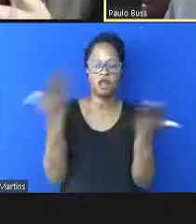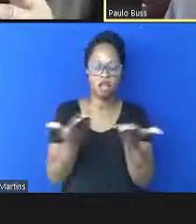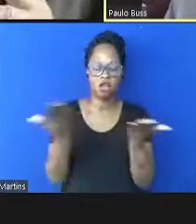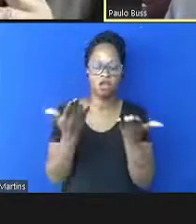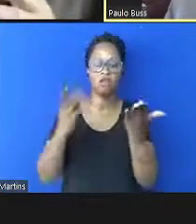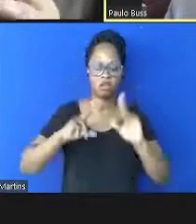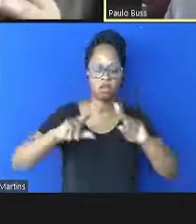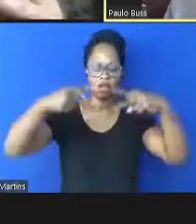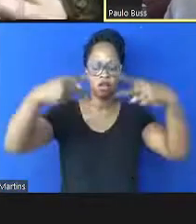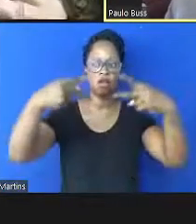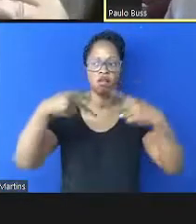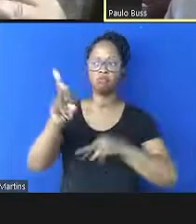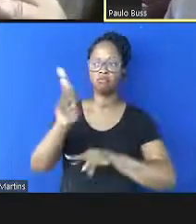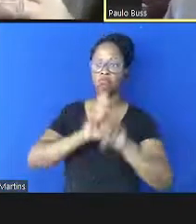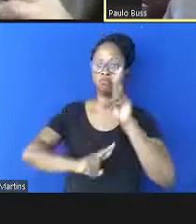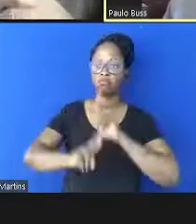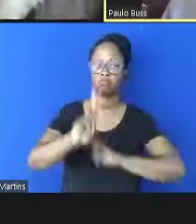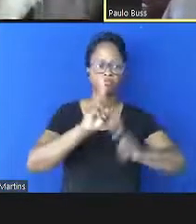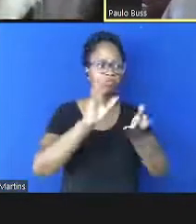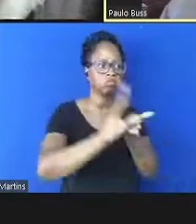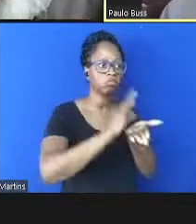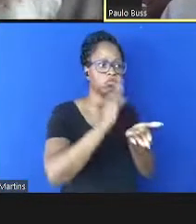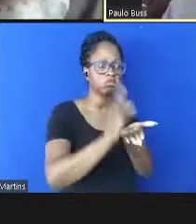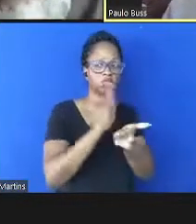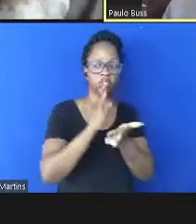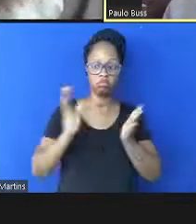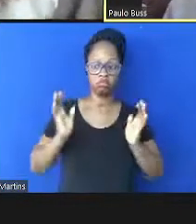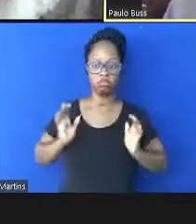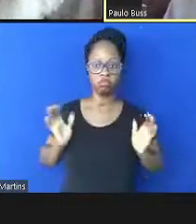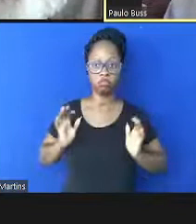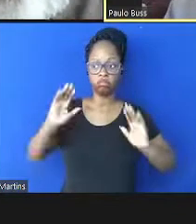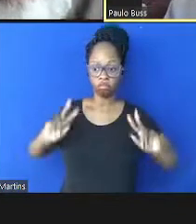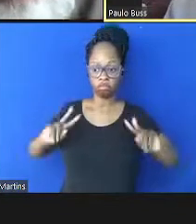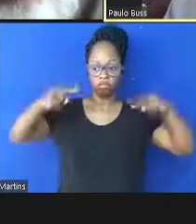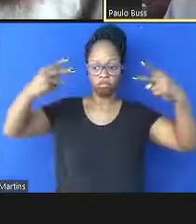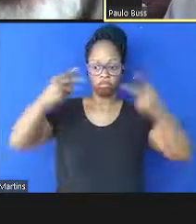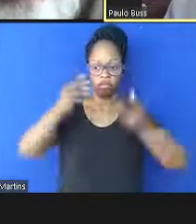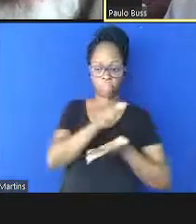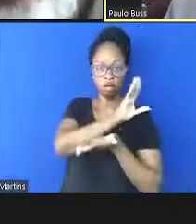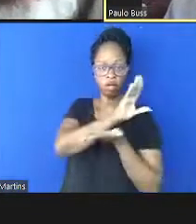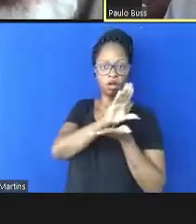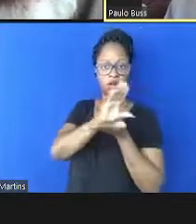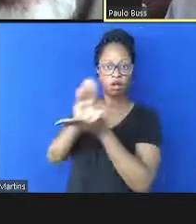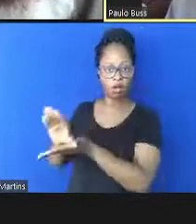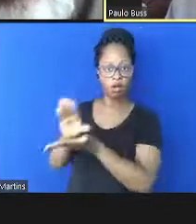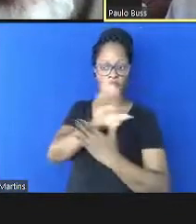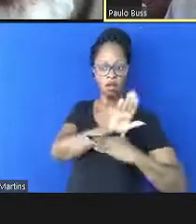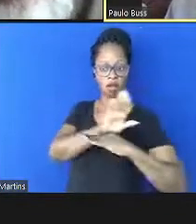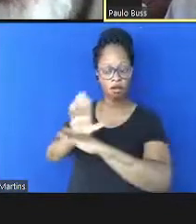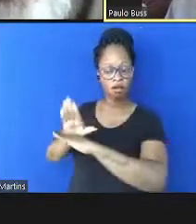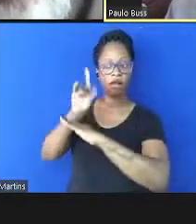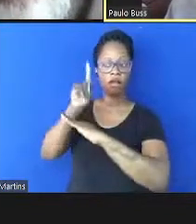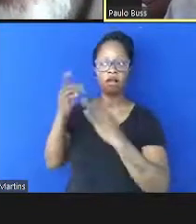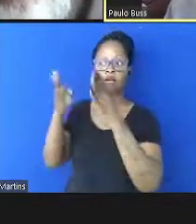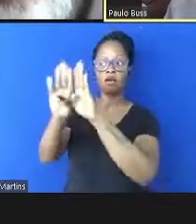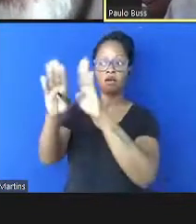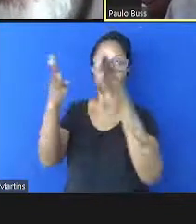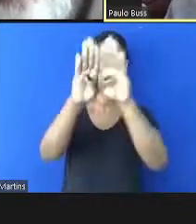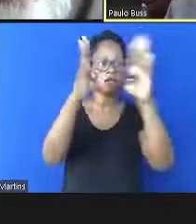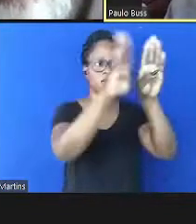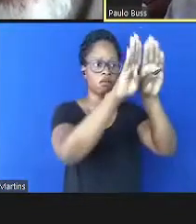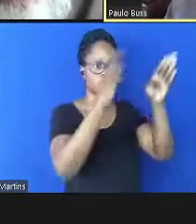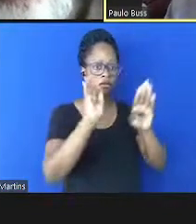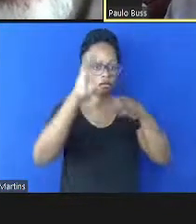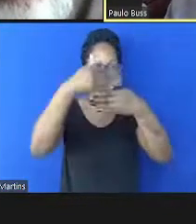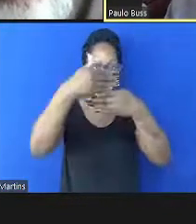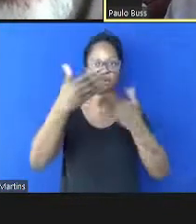resposta dos mais ricos do mundo, em vez de ser aumentar o apoio, é fechar as fronteiras. Essa